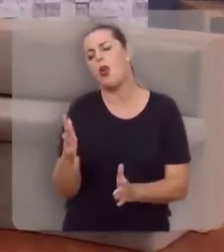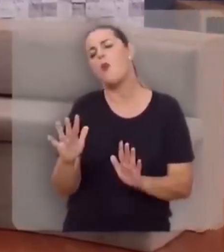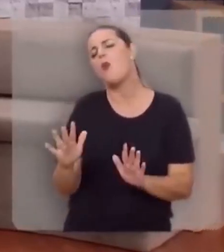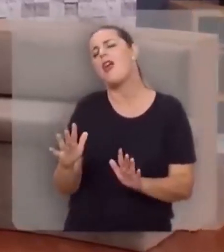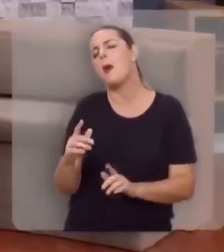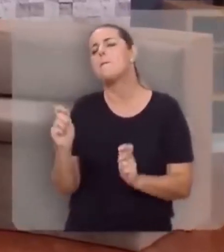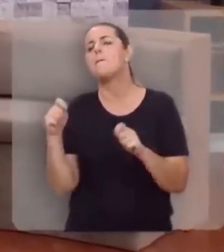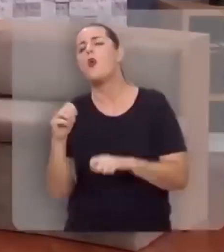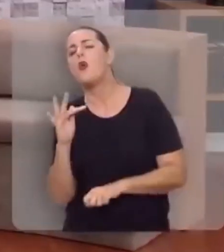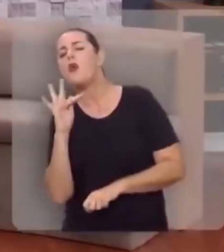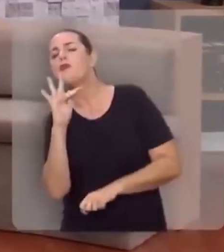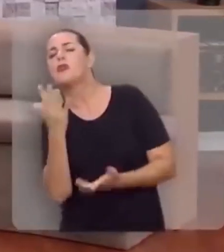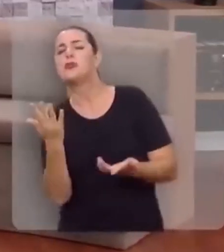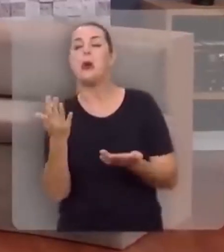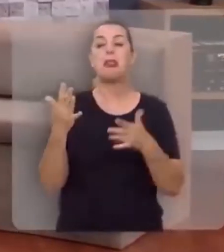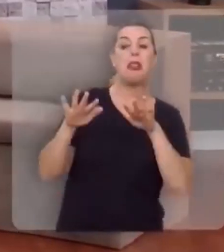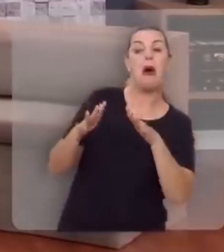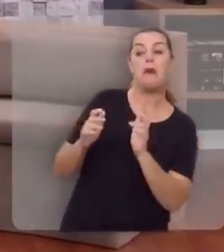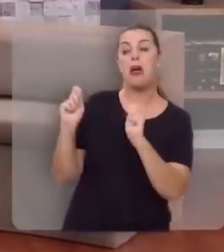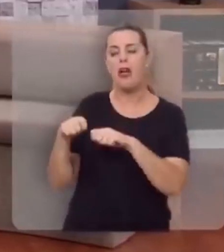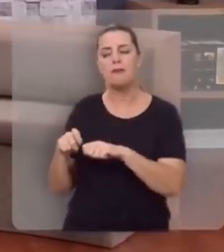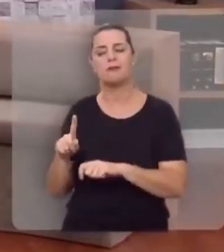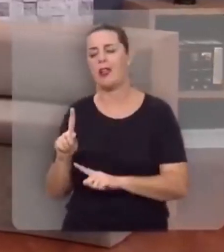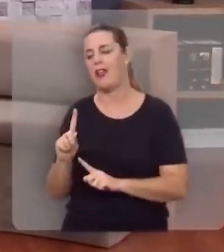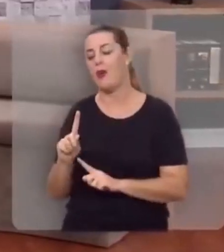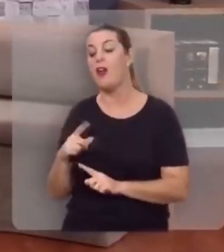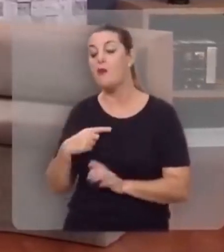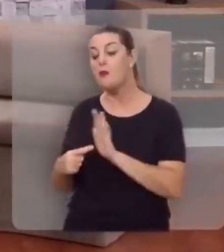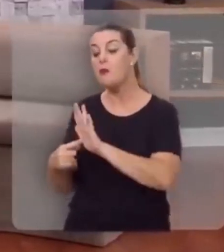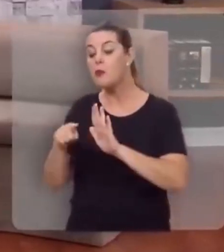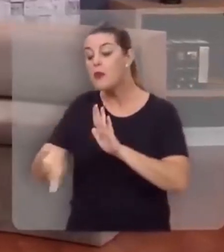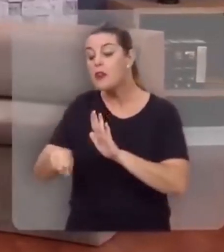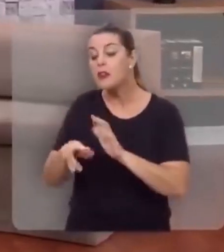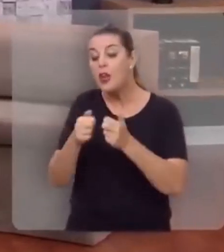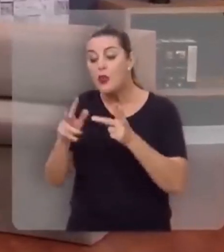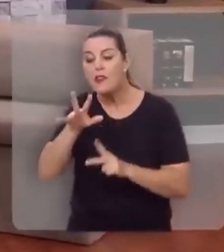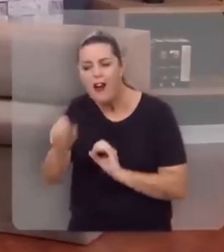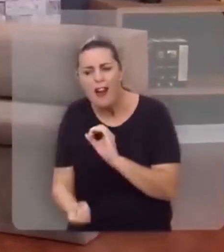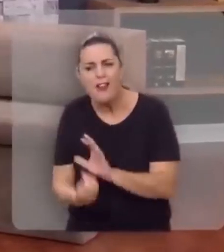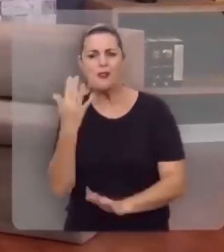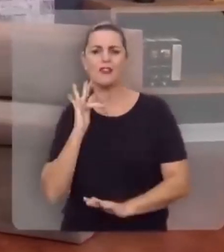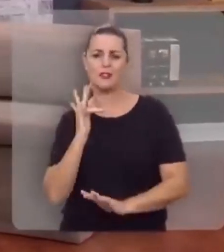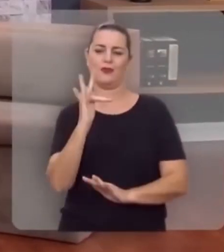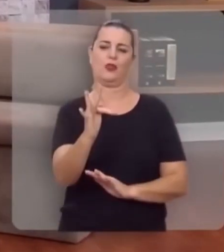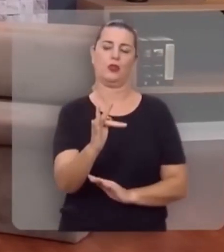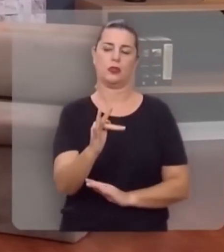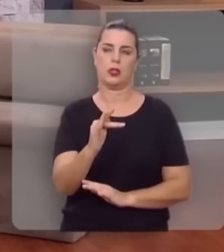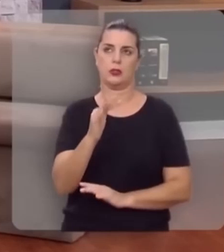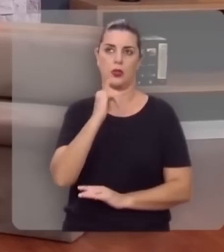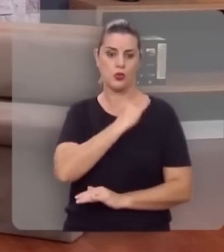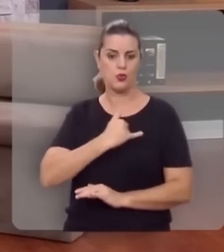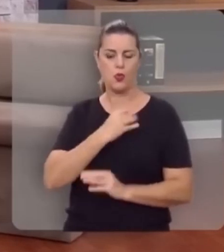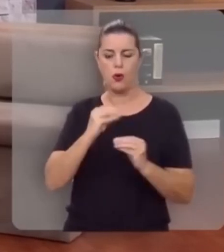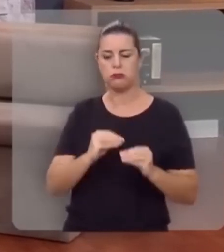podem acontecer, eu te mostrarei as coisas que devem acontecer. E quando João é transportado em